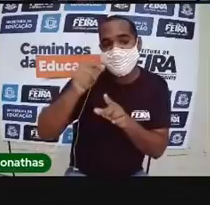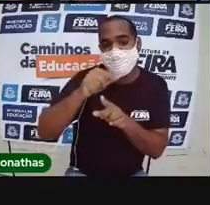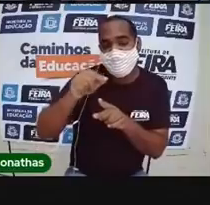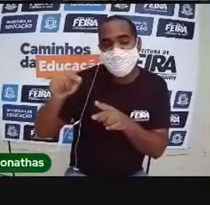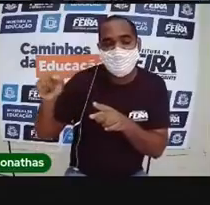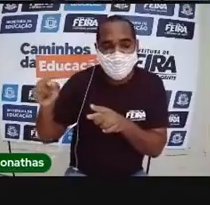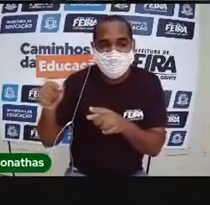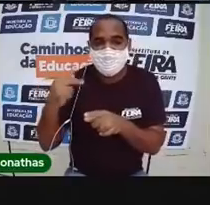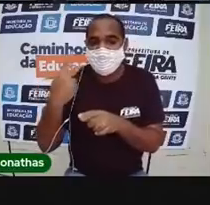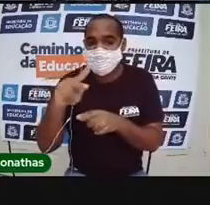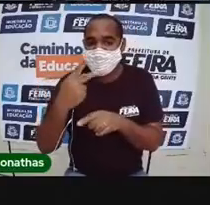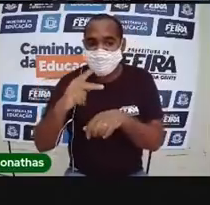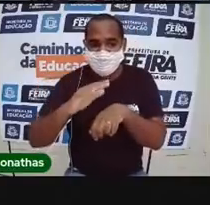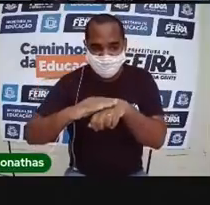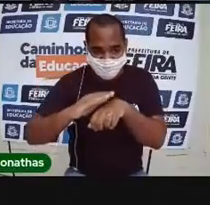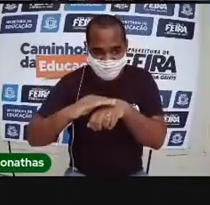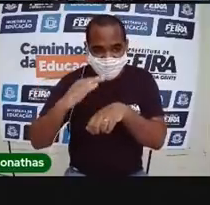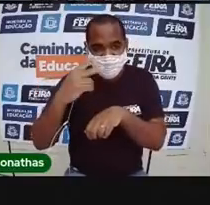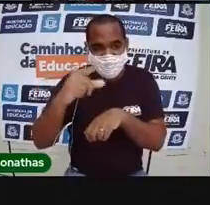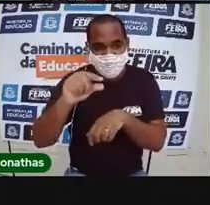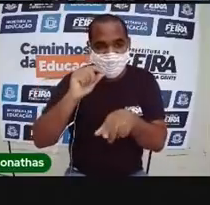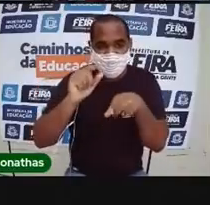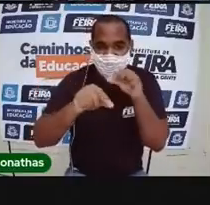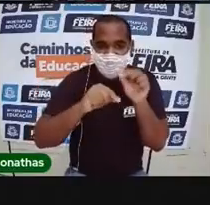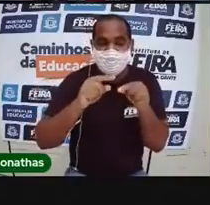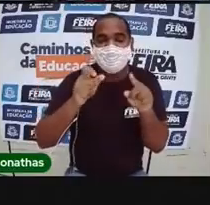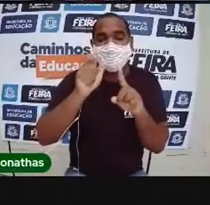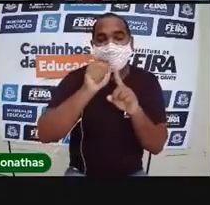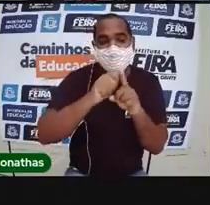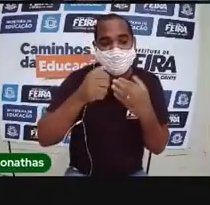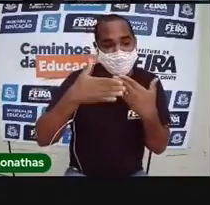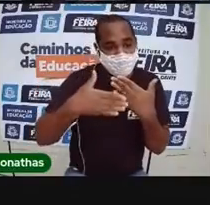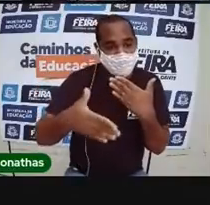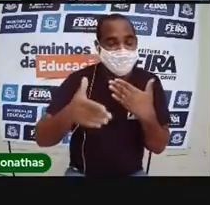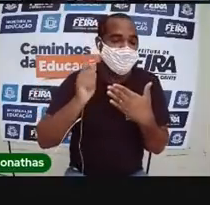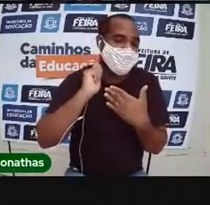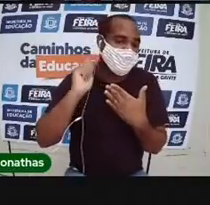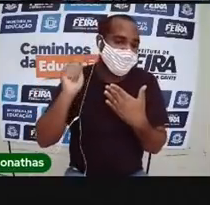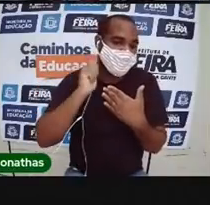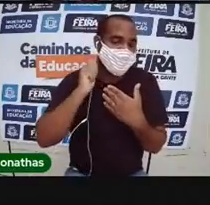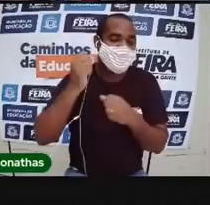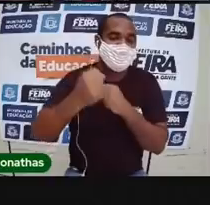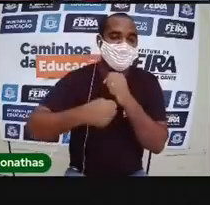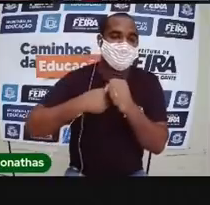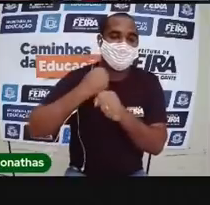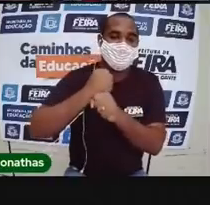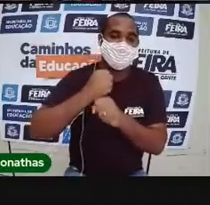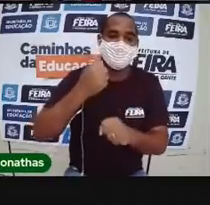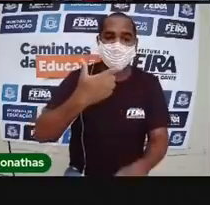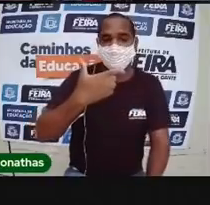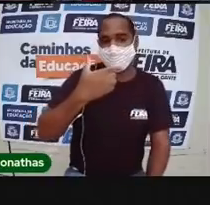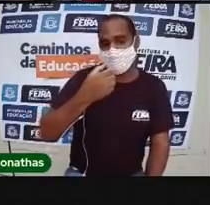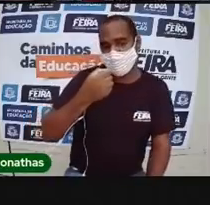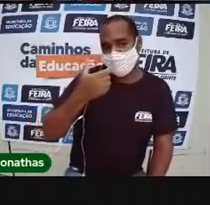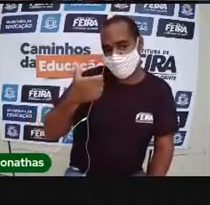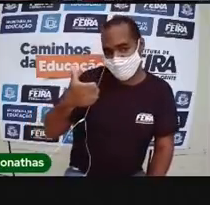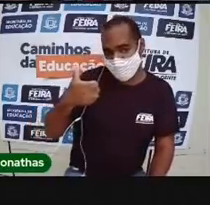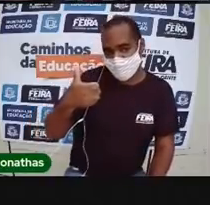tá bom? O mês, que esse agora é de abril. E o ano de 2021.